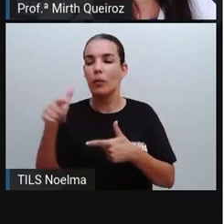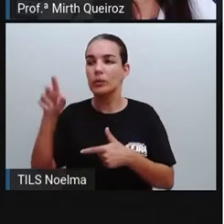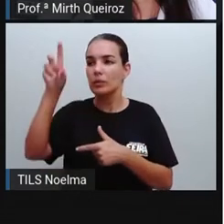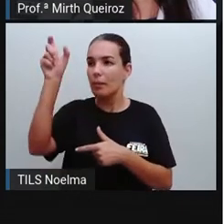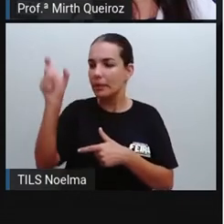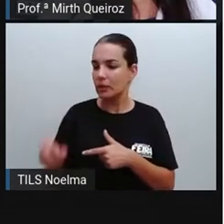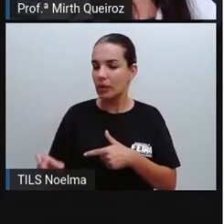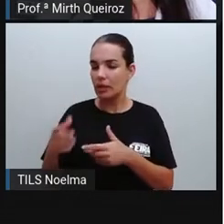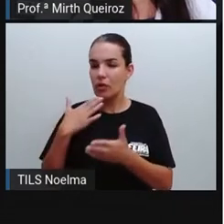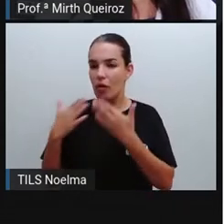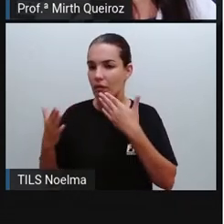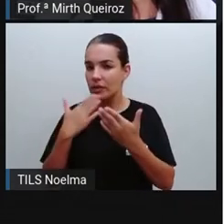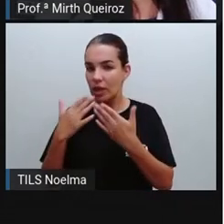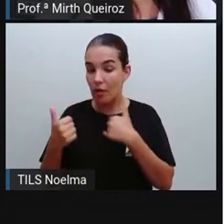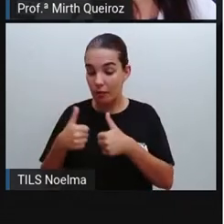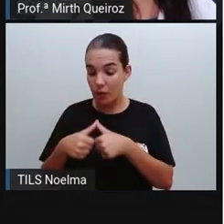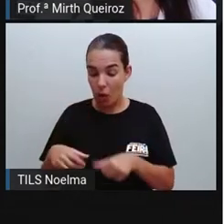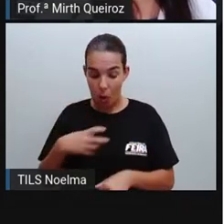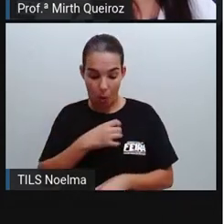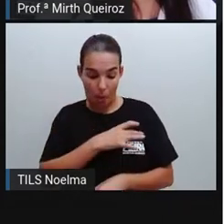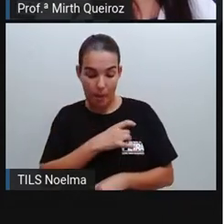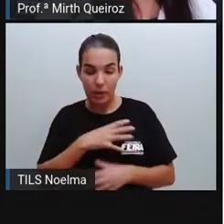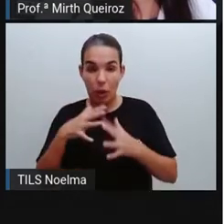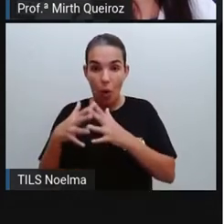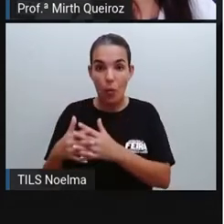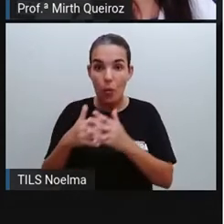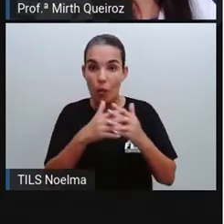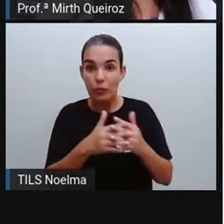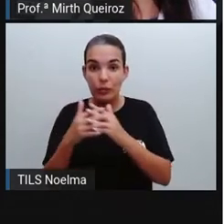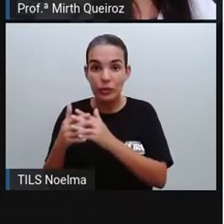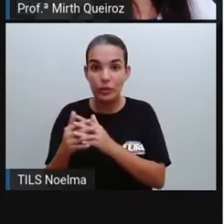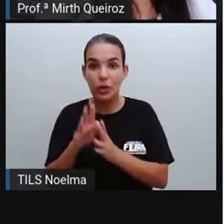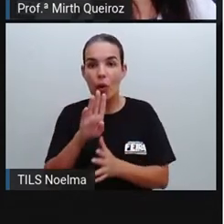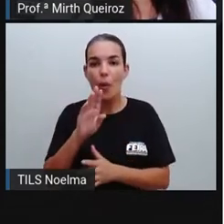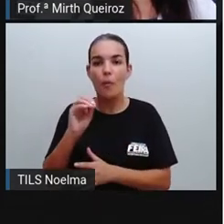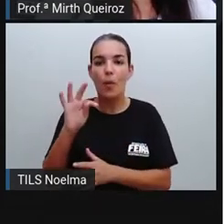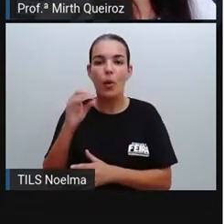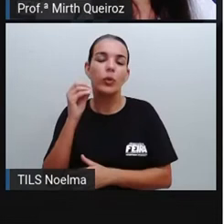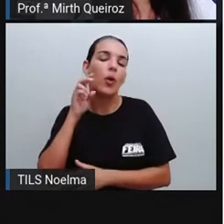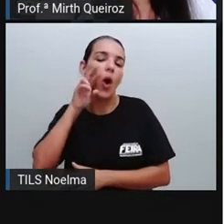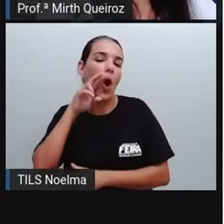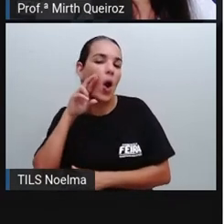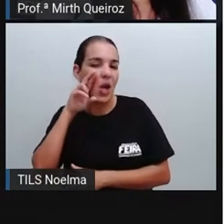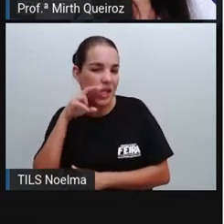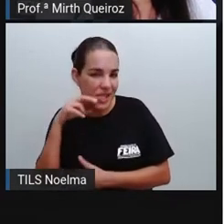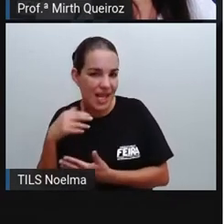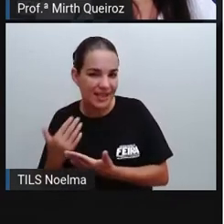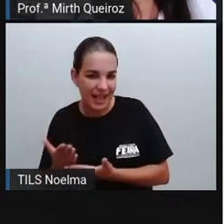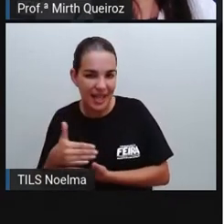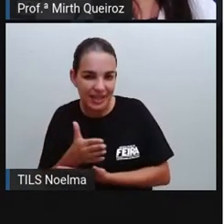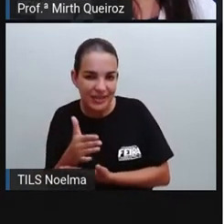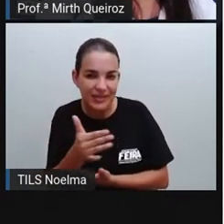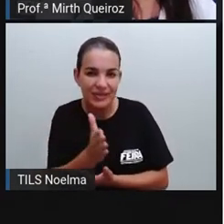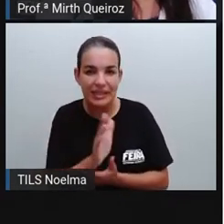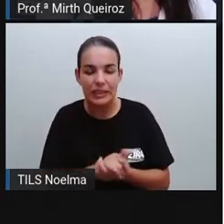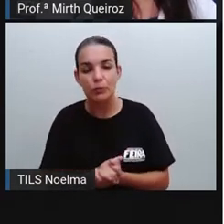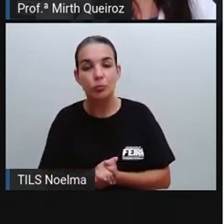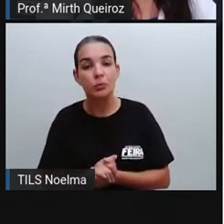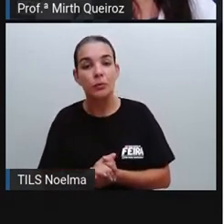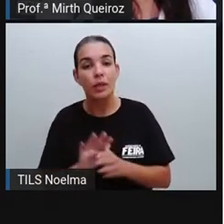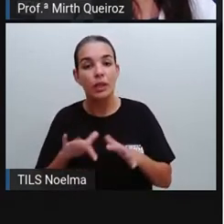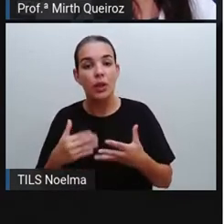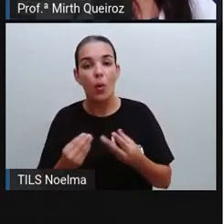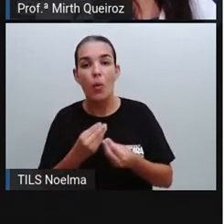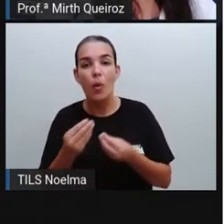com ele. Ficou com medo de ser confundido com o Boto cor-de-rosa. Como foi que esse